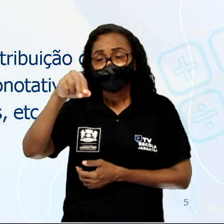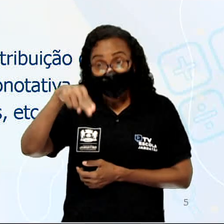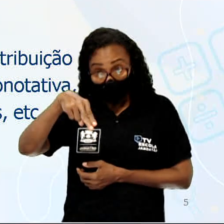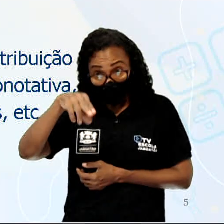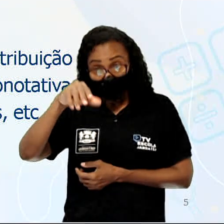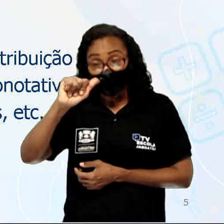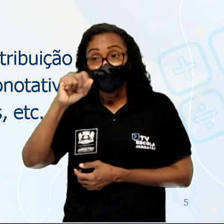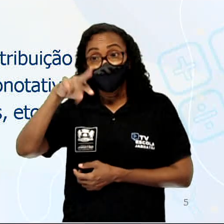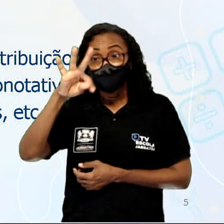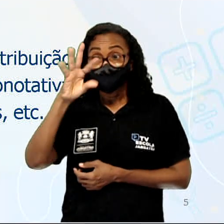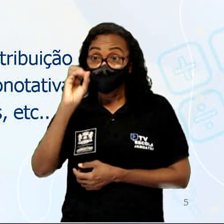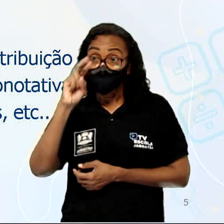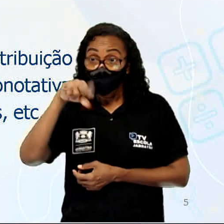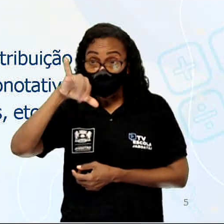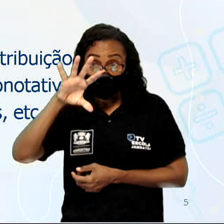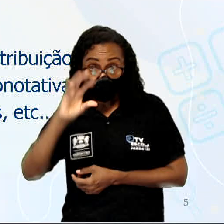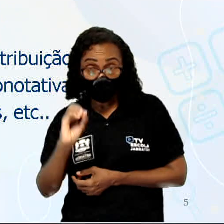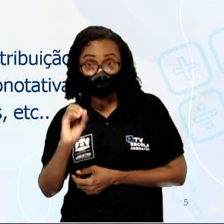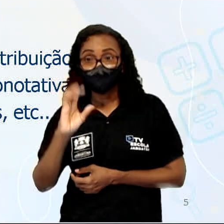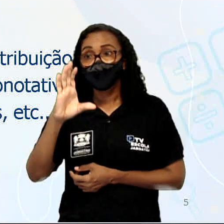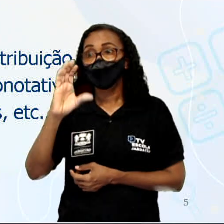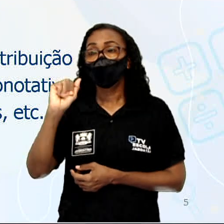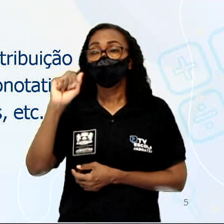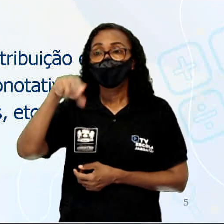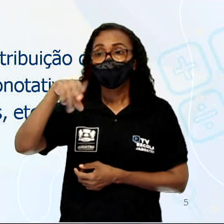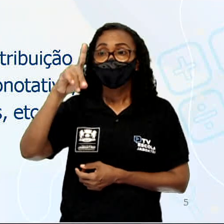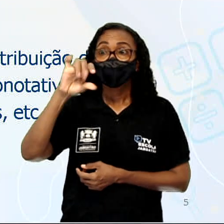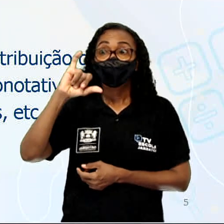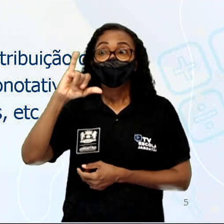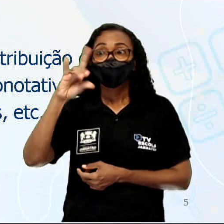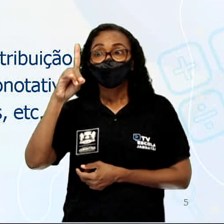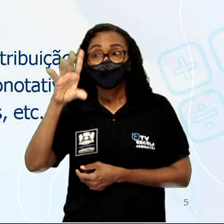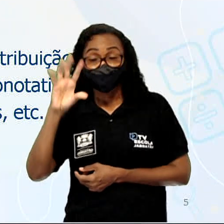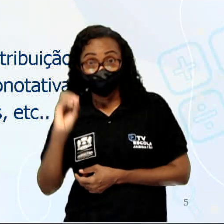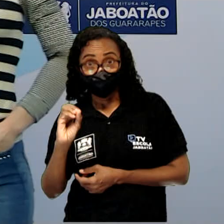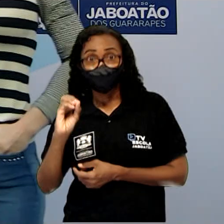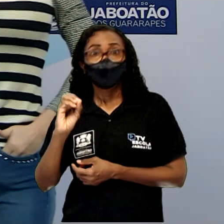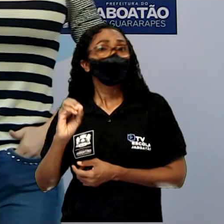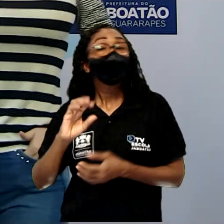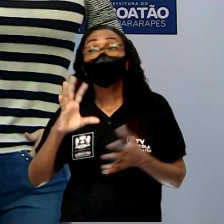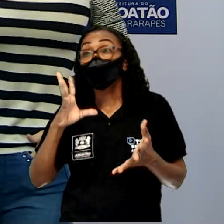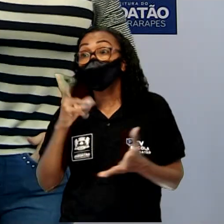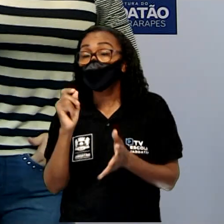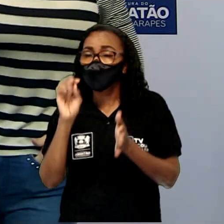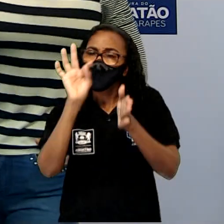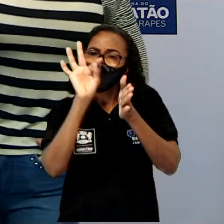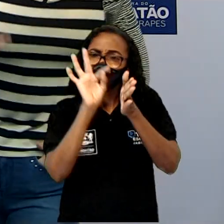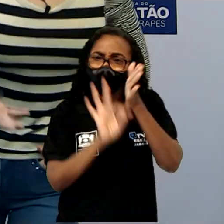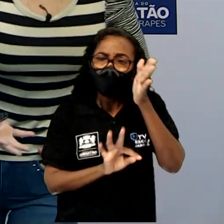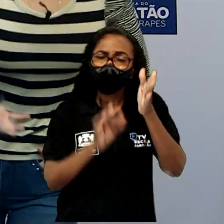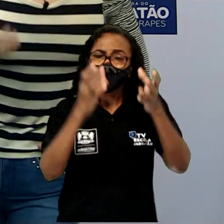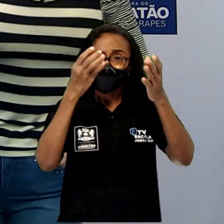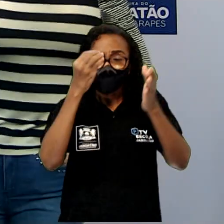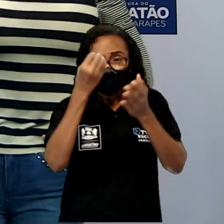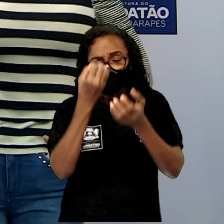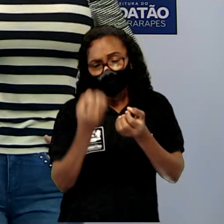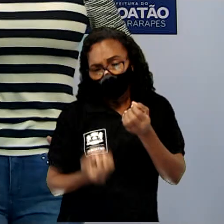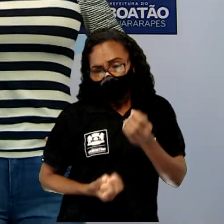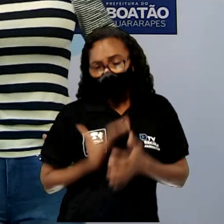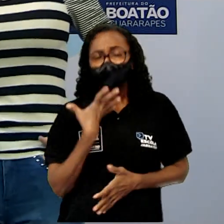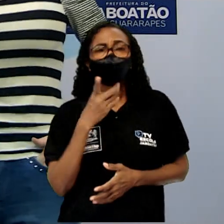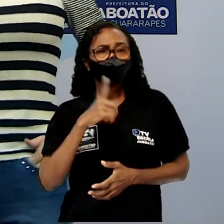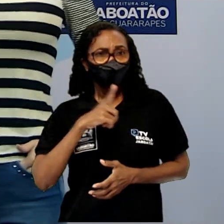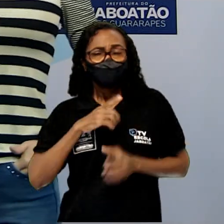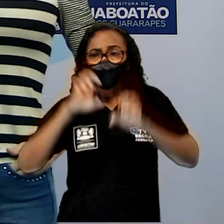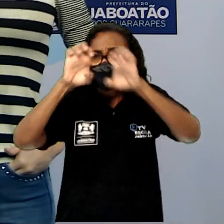em que ele disse que todo poema é basicamente uma estrutura sonora. Então, por mais que o poema